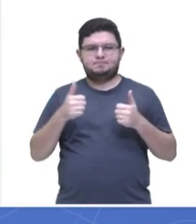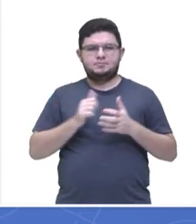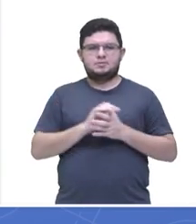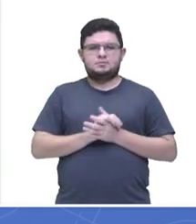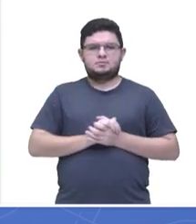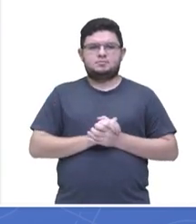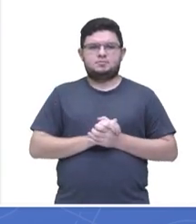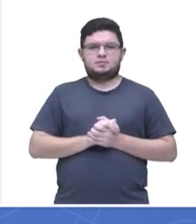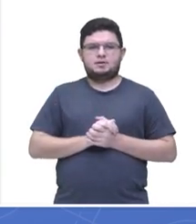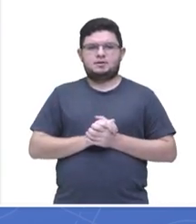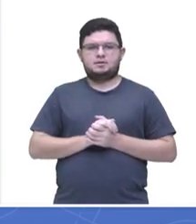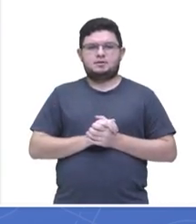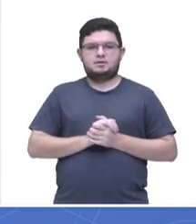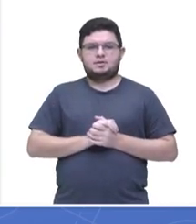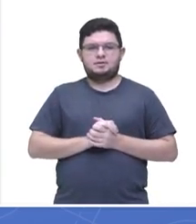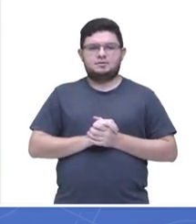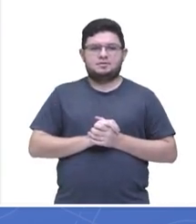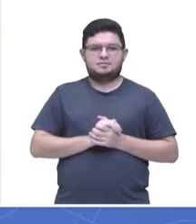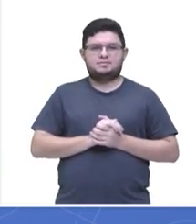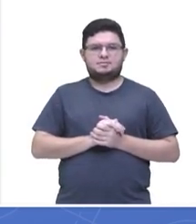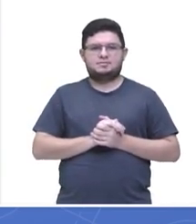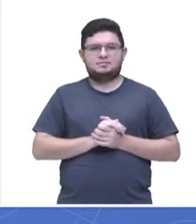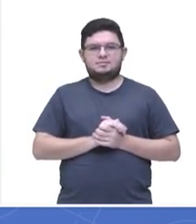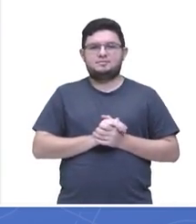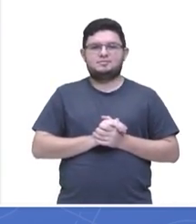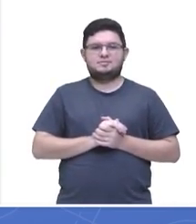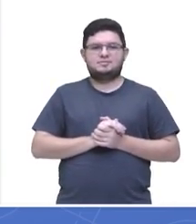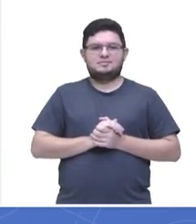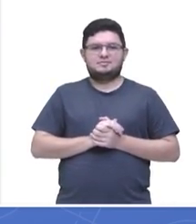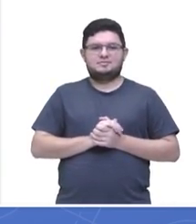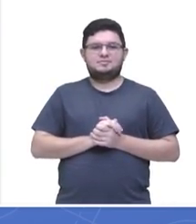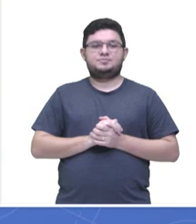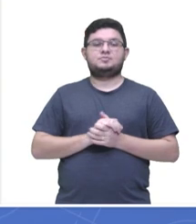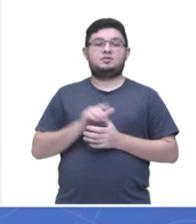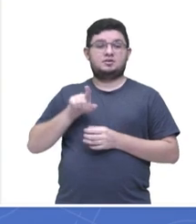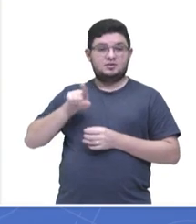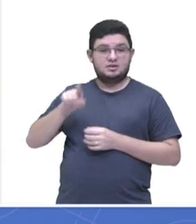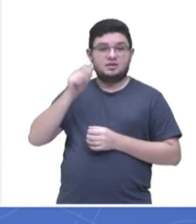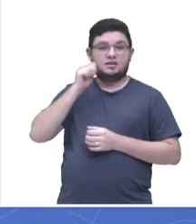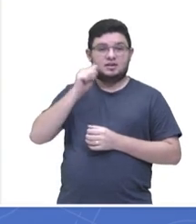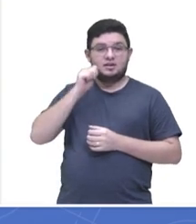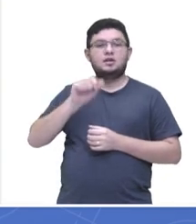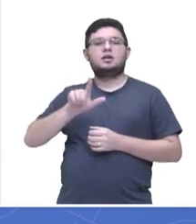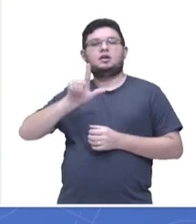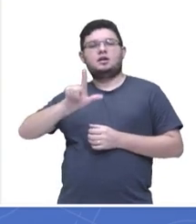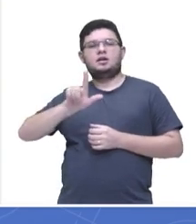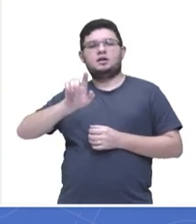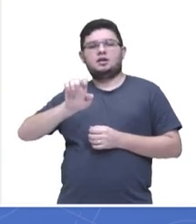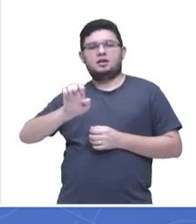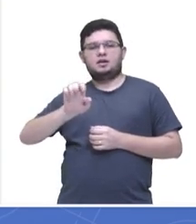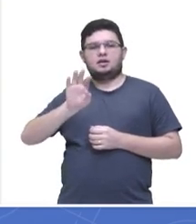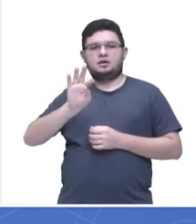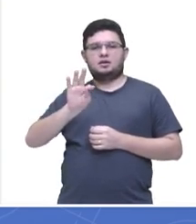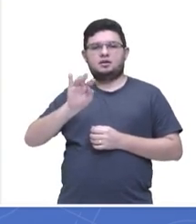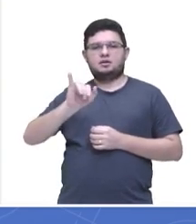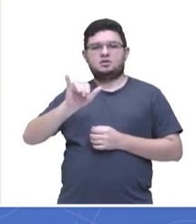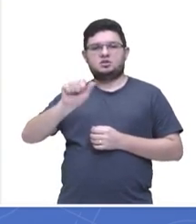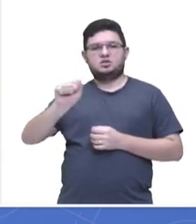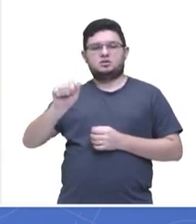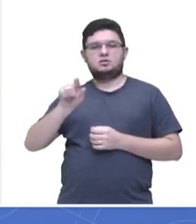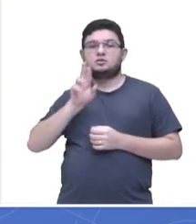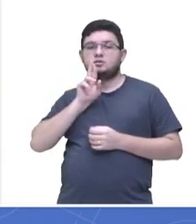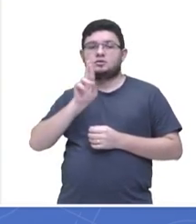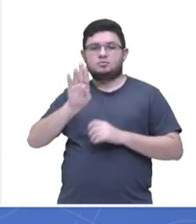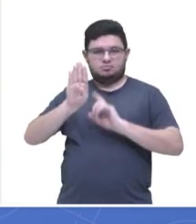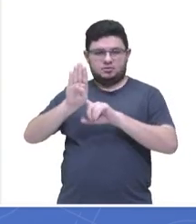Matemática, Letícia, acho que é Letícia Gaspar, não é isso? Escola, Isaac Sverner, resposta letra B,